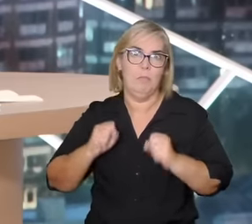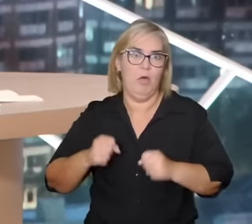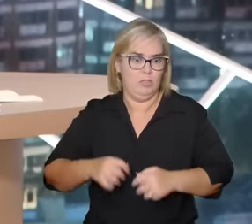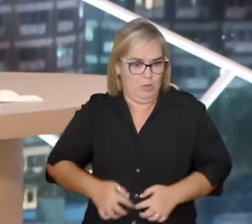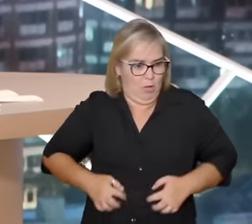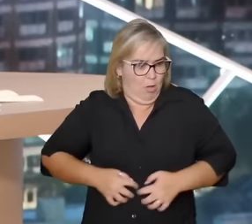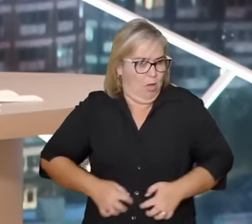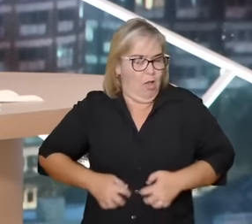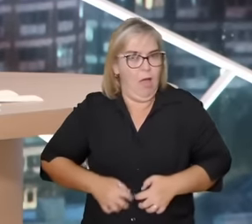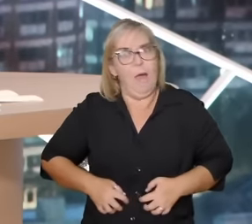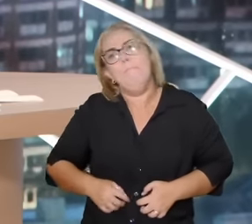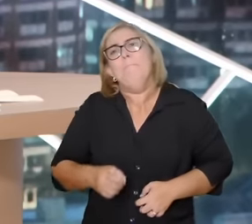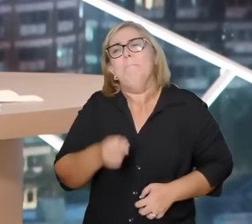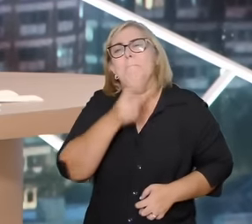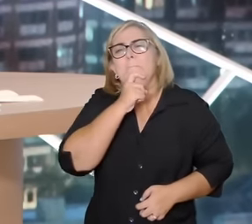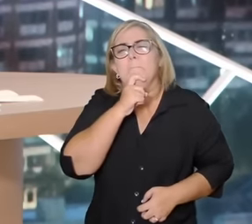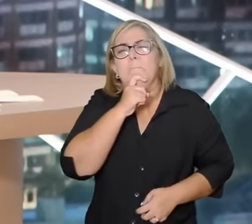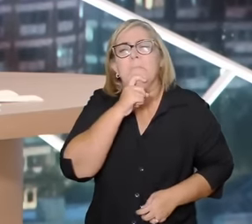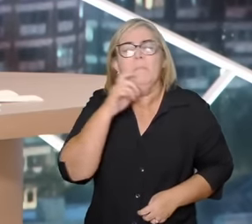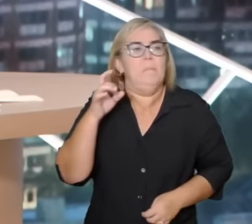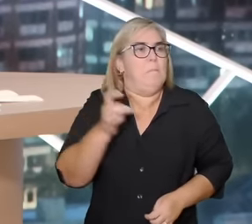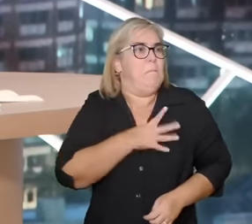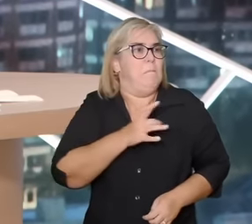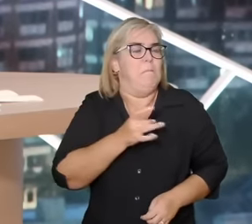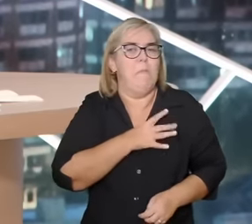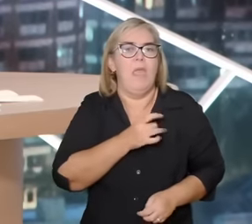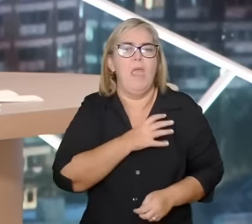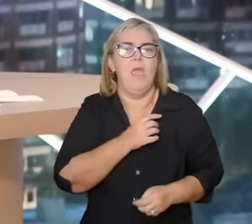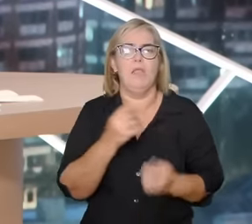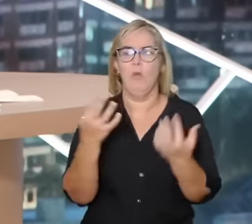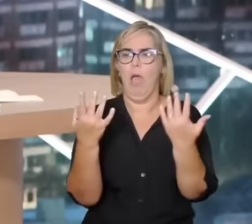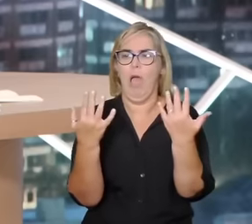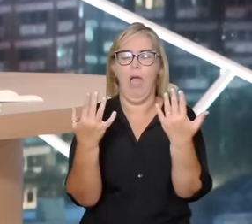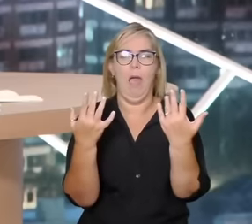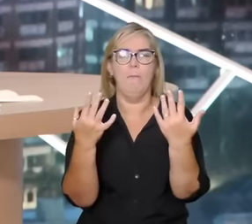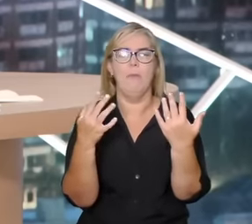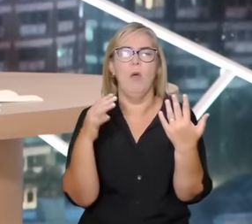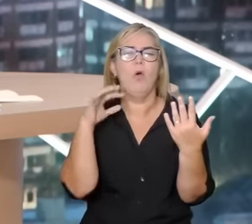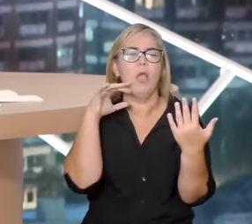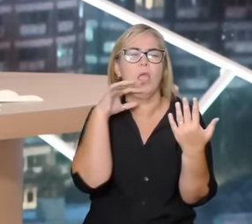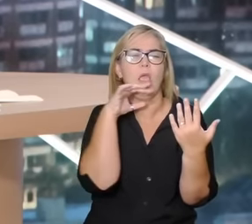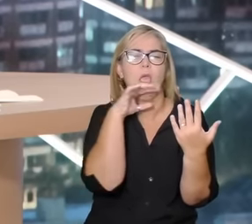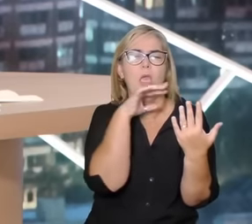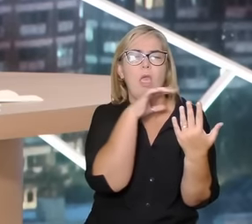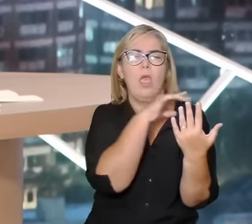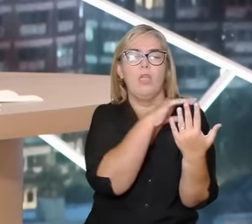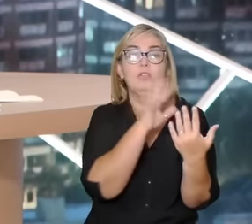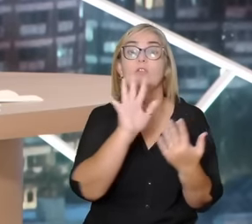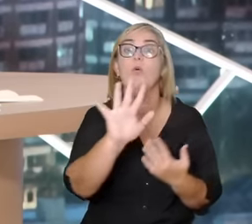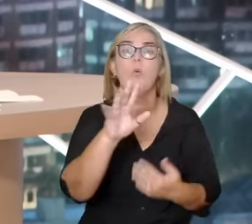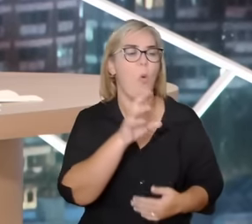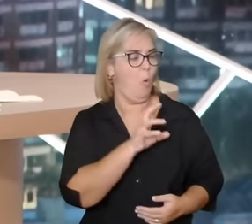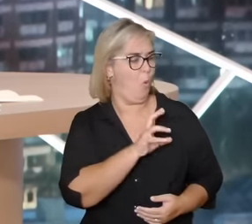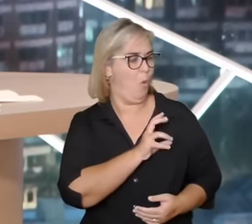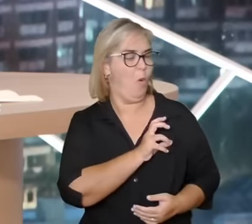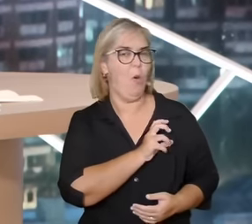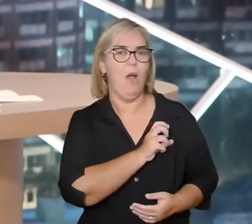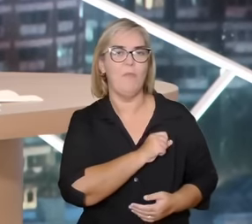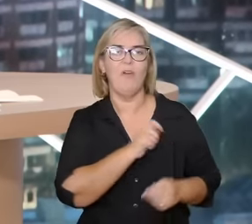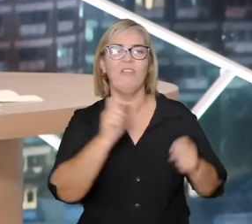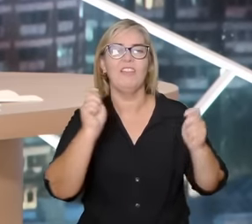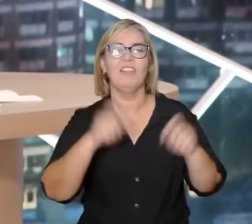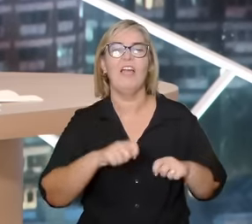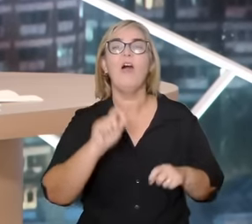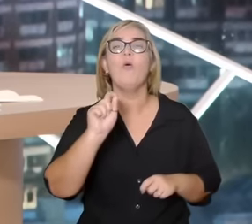barriga as extremidades ficam mais quentes uma reação o amor tem a possibilidade